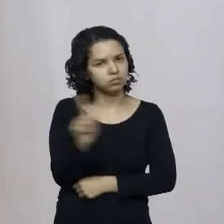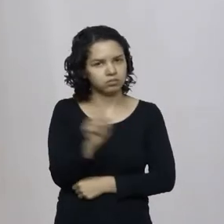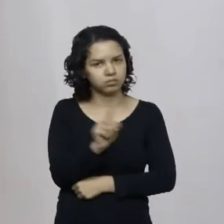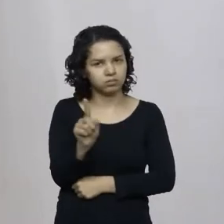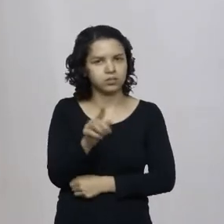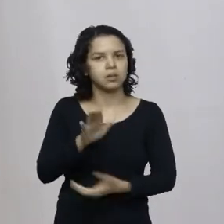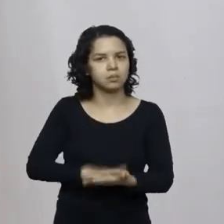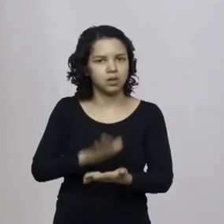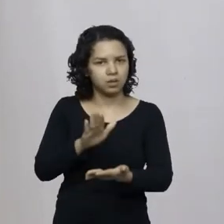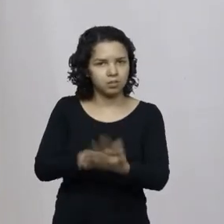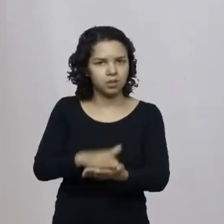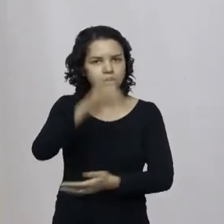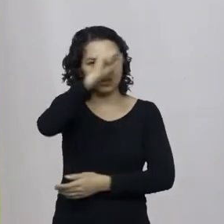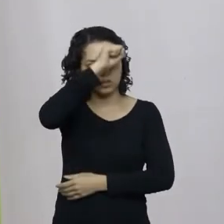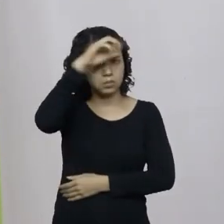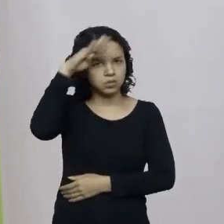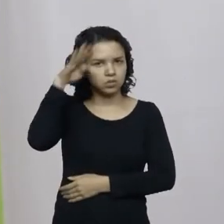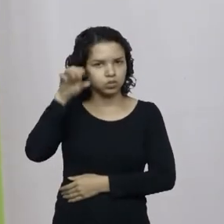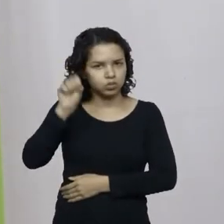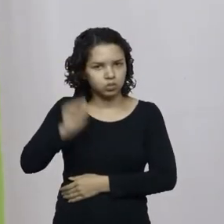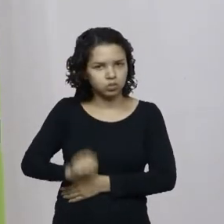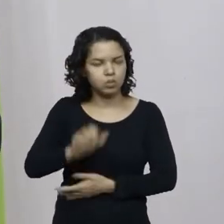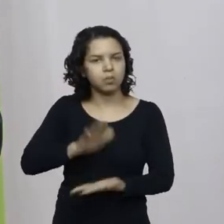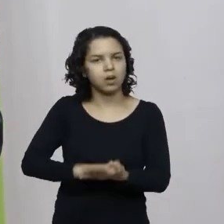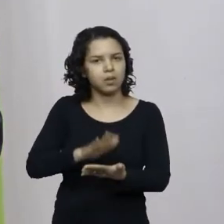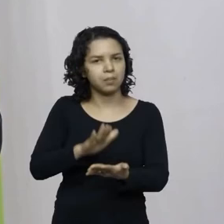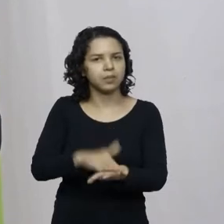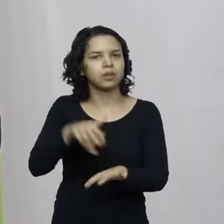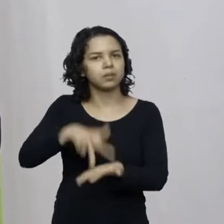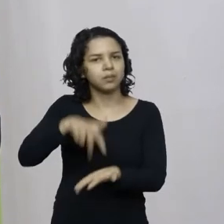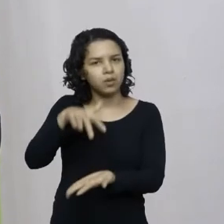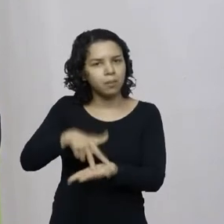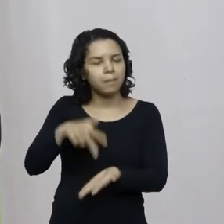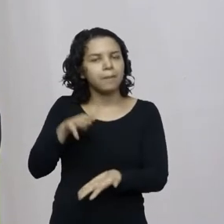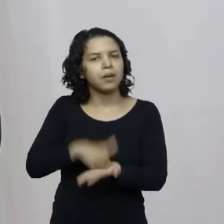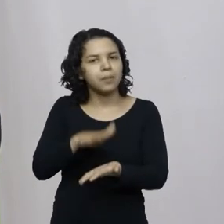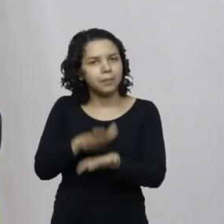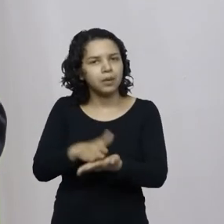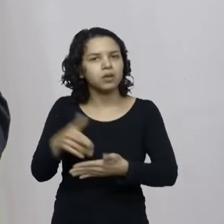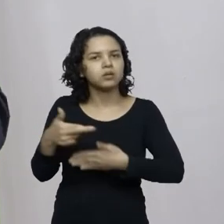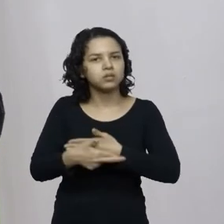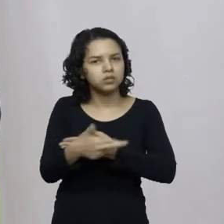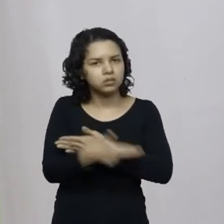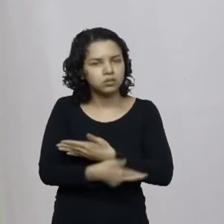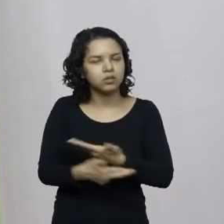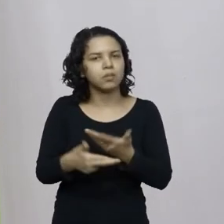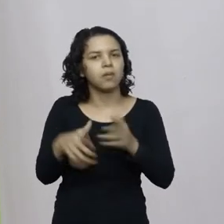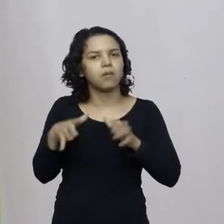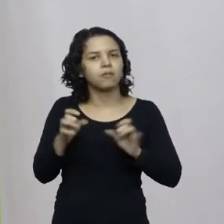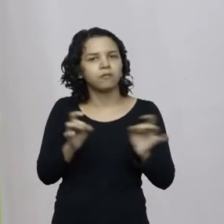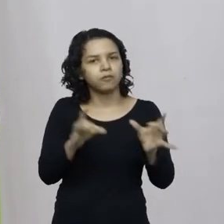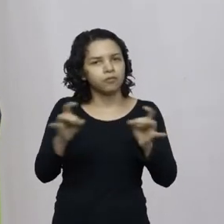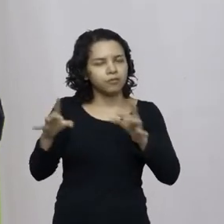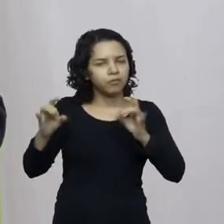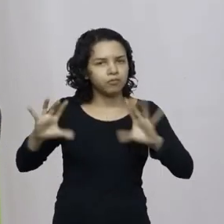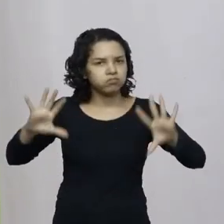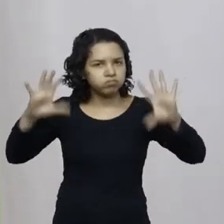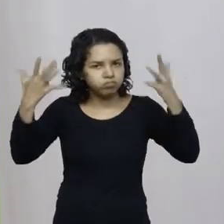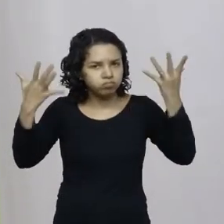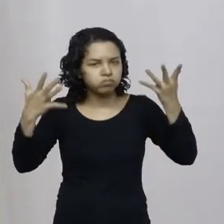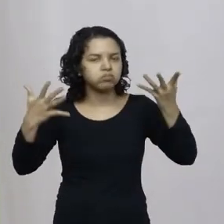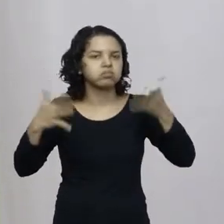parabéns São Bento do Sul parabéns Campo Alegre parabéns Rio Negrinho uma feira que mobiliza